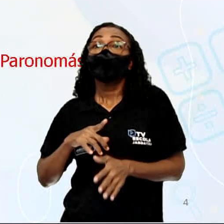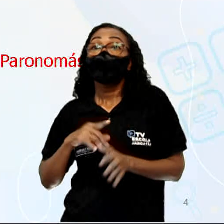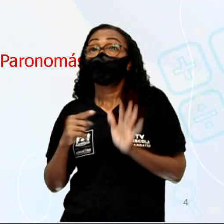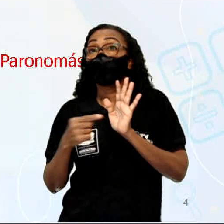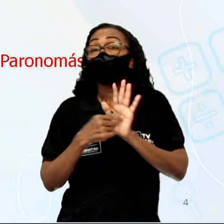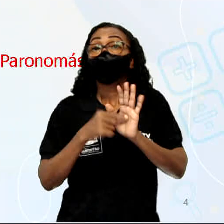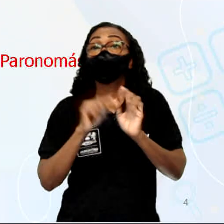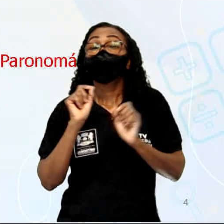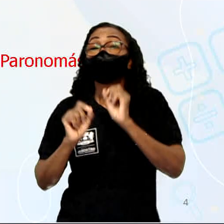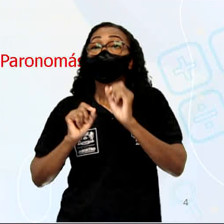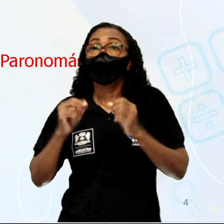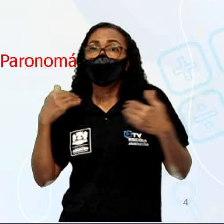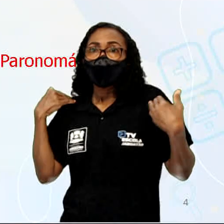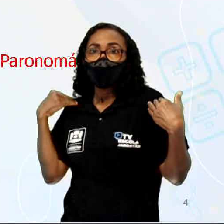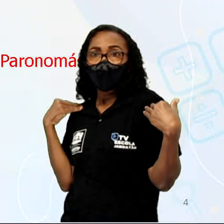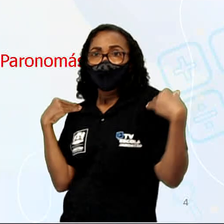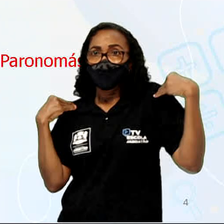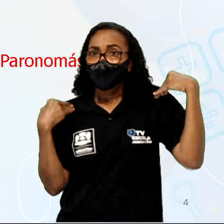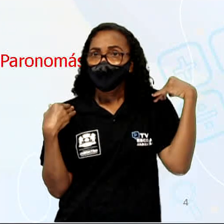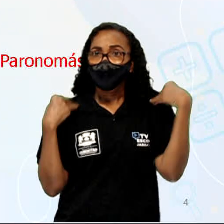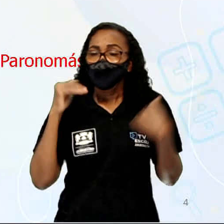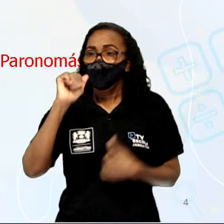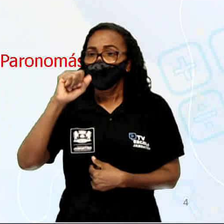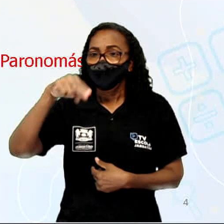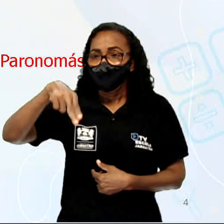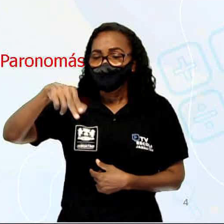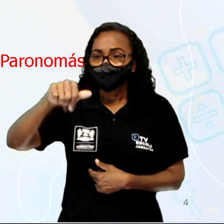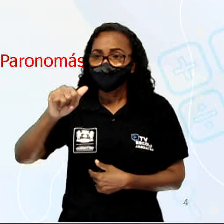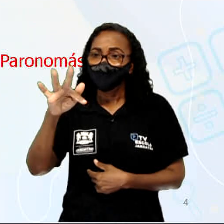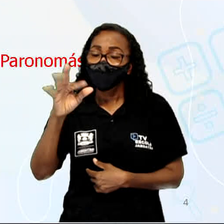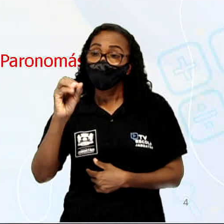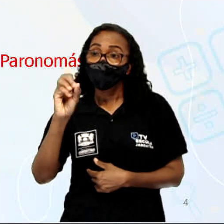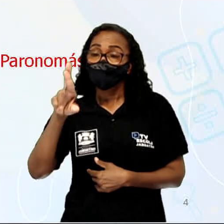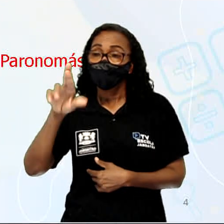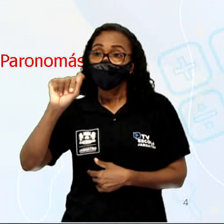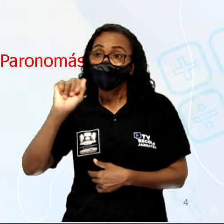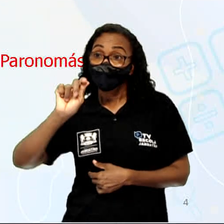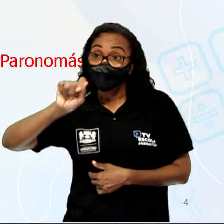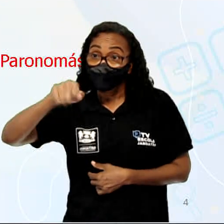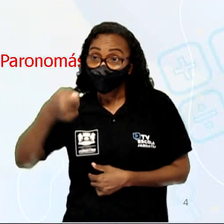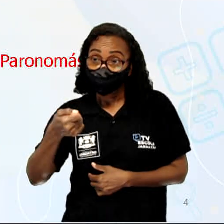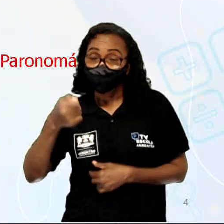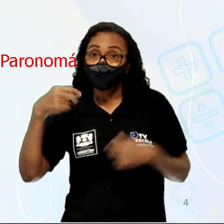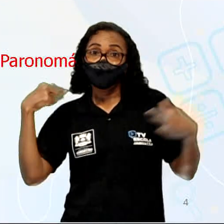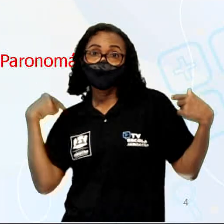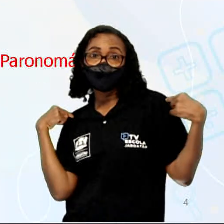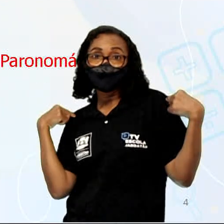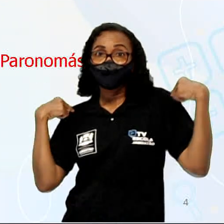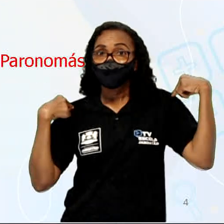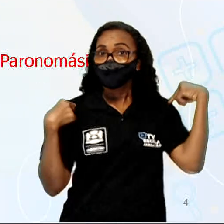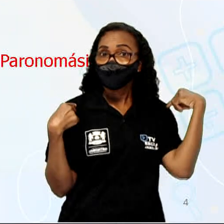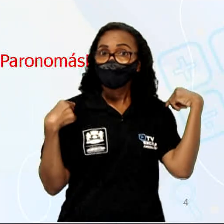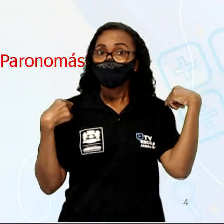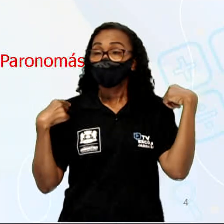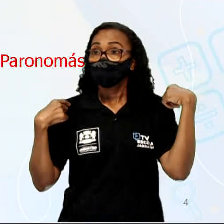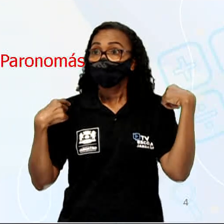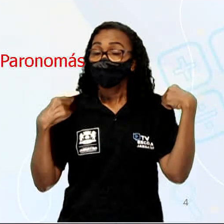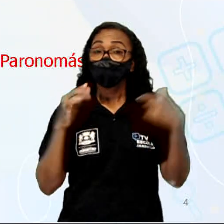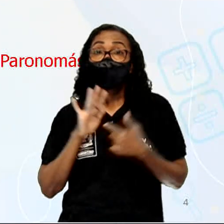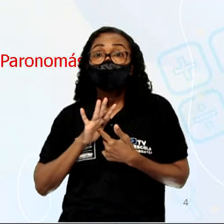Vocês podem estar me perguntando, Loya, para que serve, então, essa anáfra? Para dar uma ênfase, tá? Para realmente